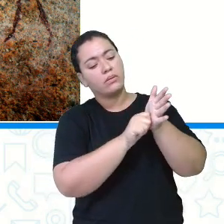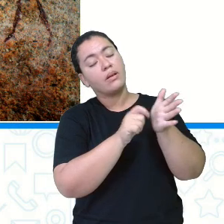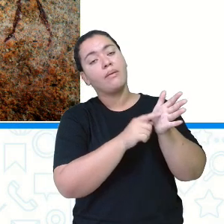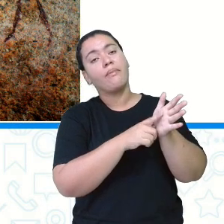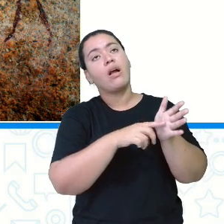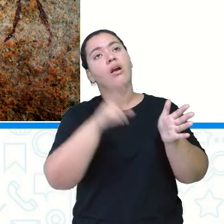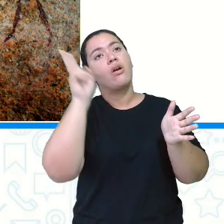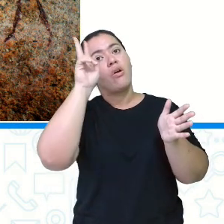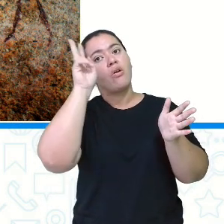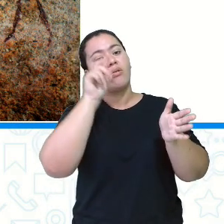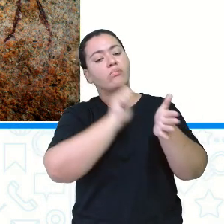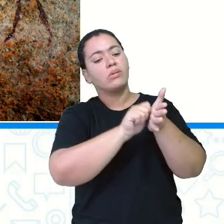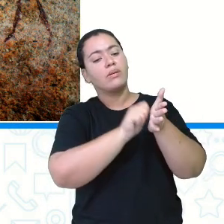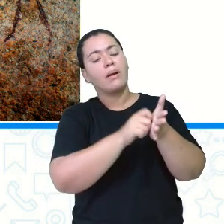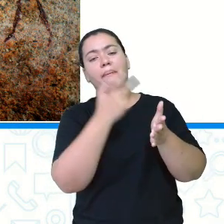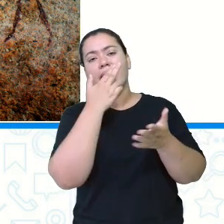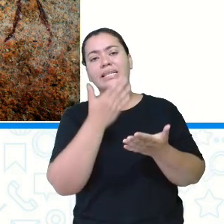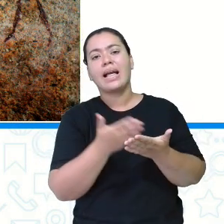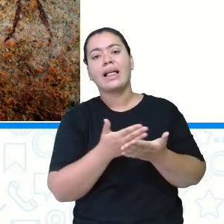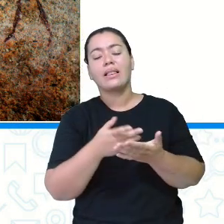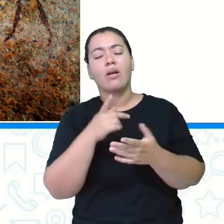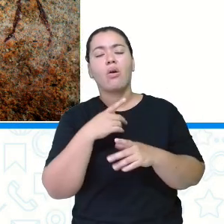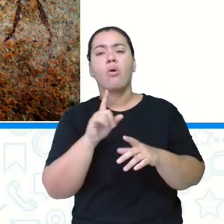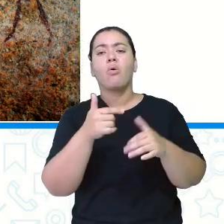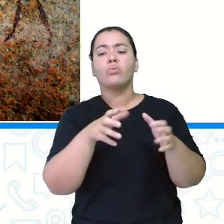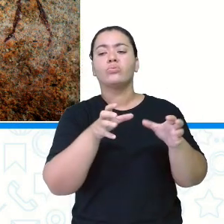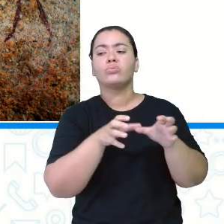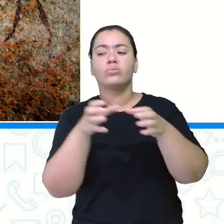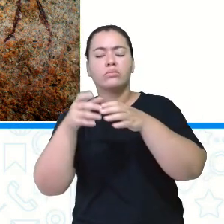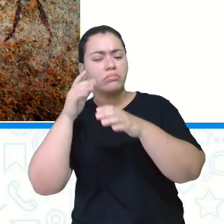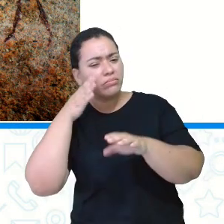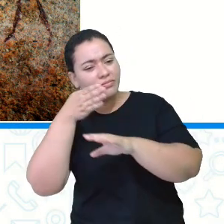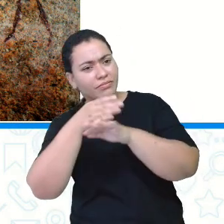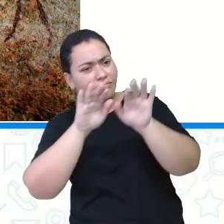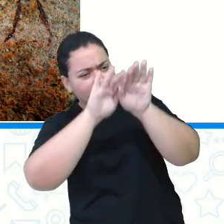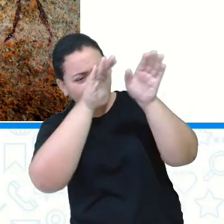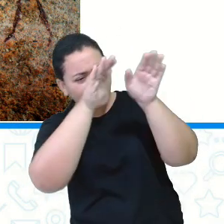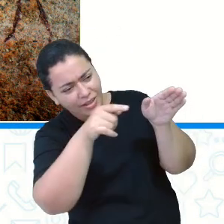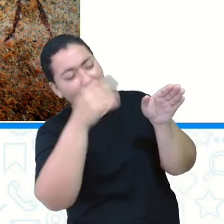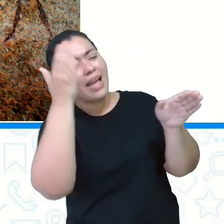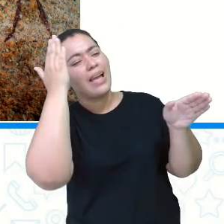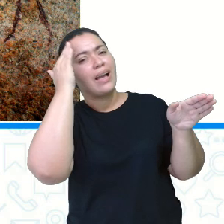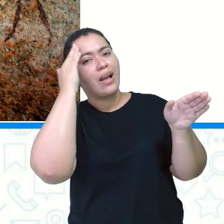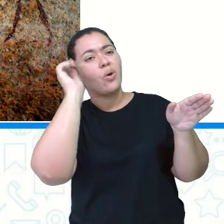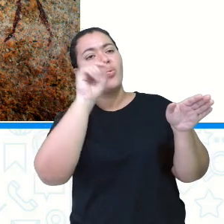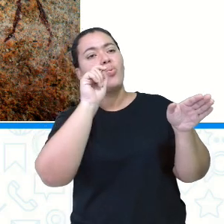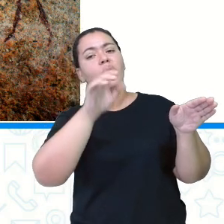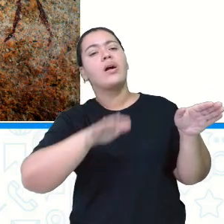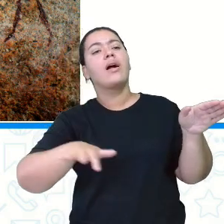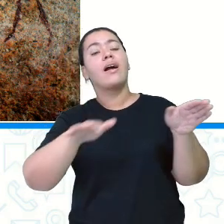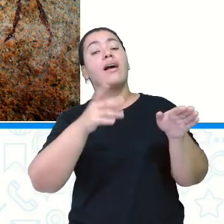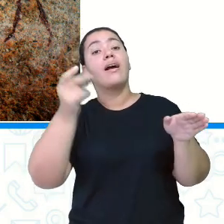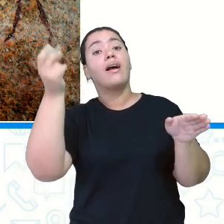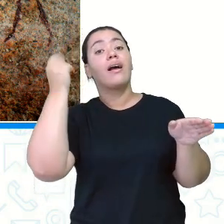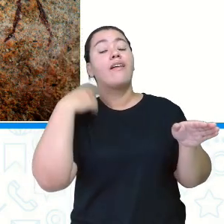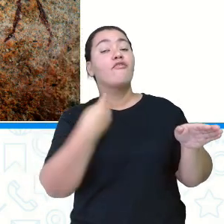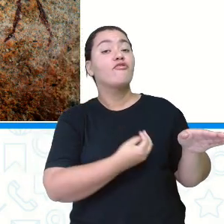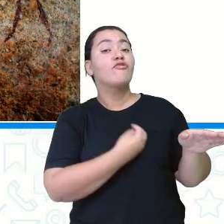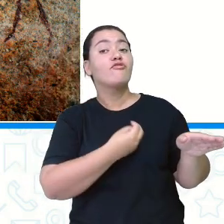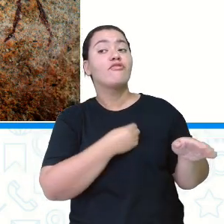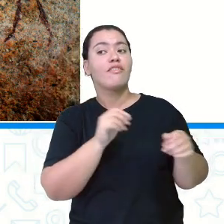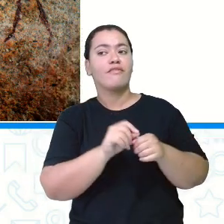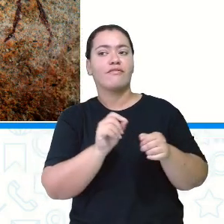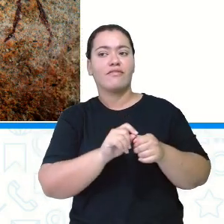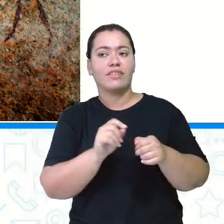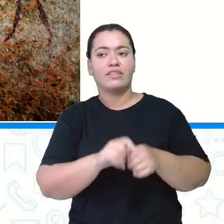outros grupos de pessoas passavam naqueles locais, naquelas cavernas, eles compreendiam o que é que aquele povo que viveu ali primeiro